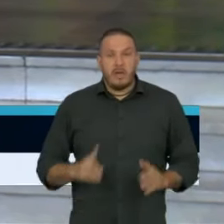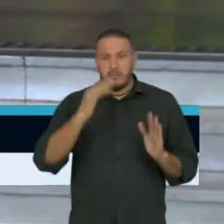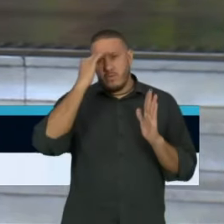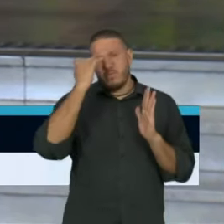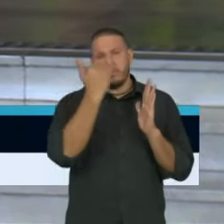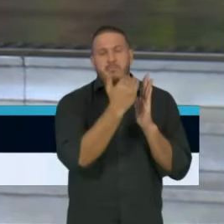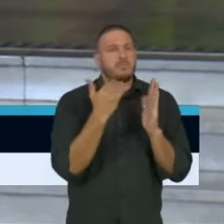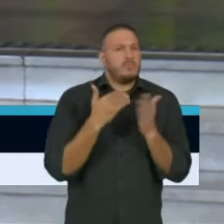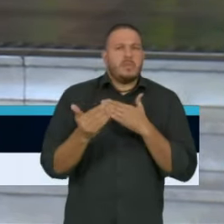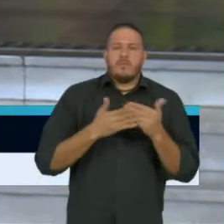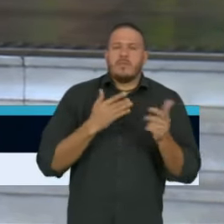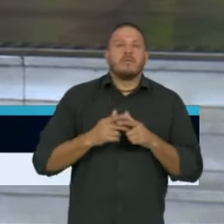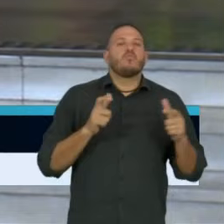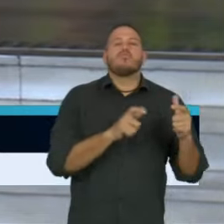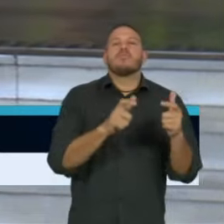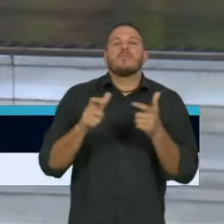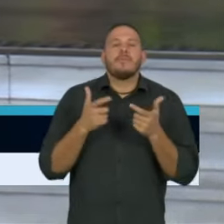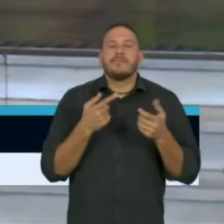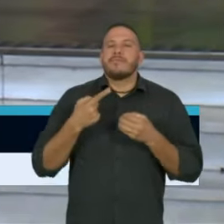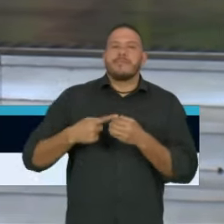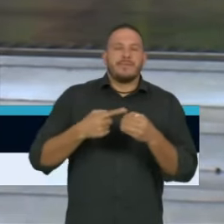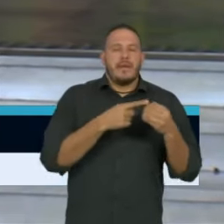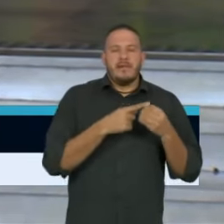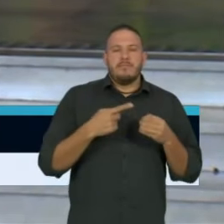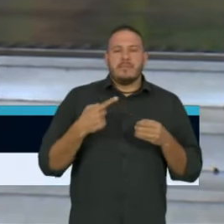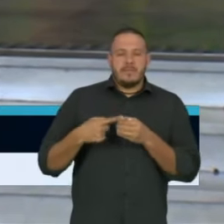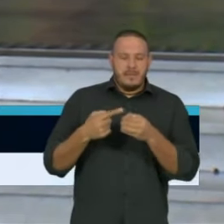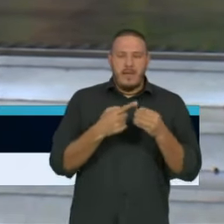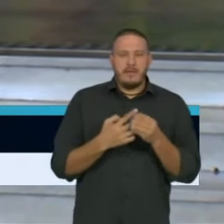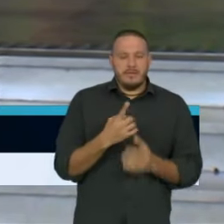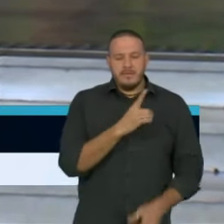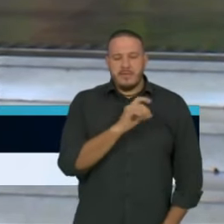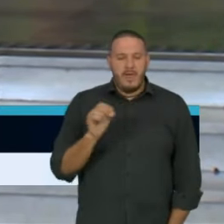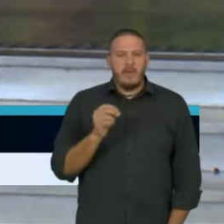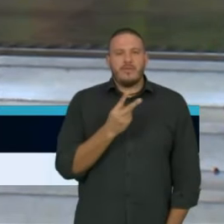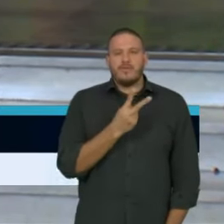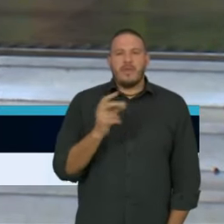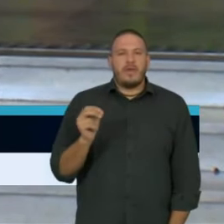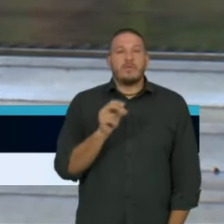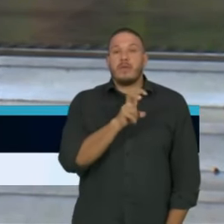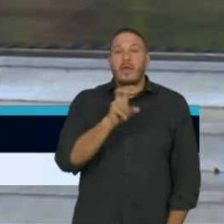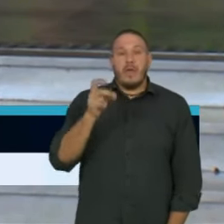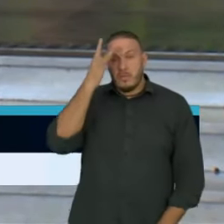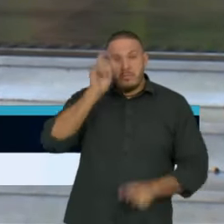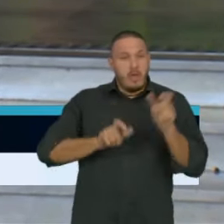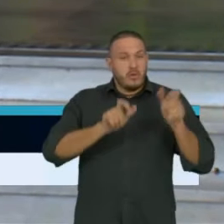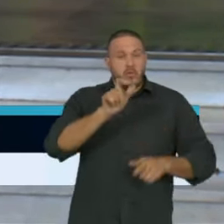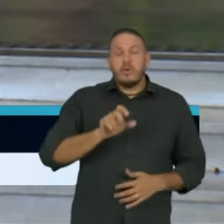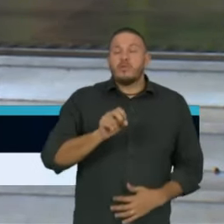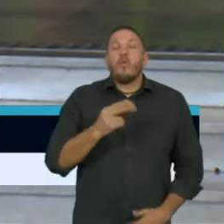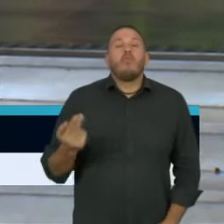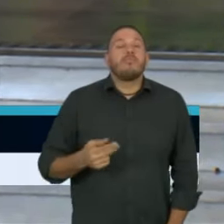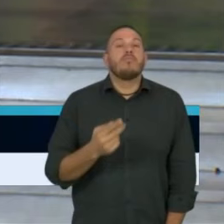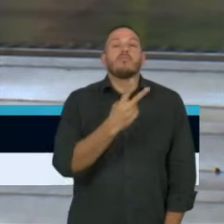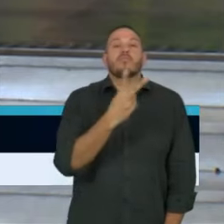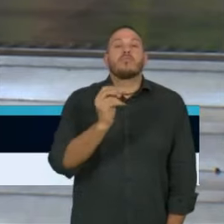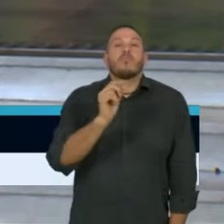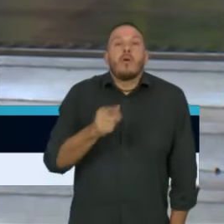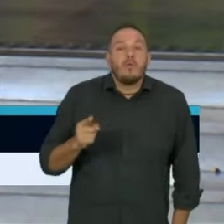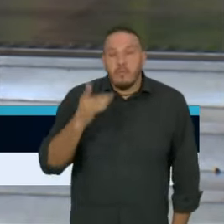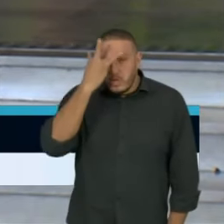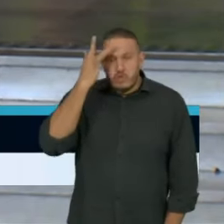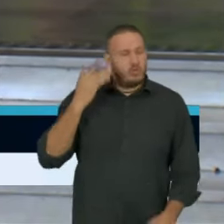importa o tamanho da cidade. Não importa se ela tem 100, 200, 500 habitantes ou 200 mil, são todas as pessoas